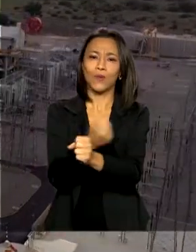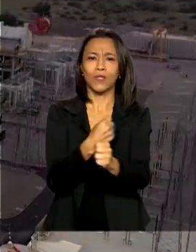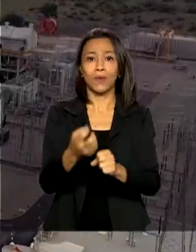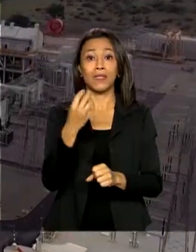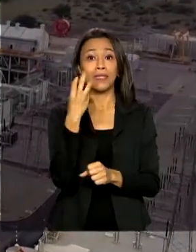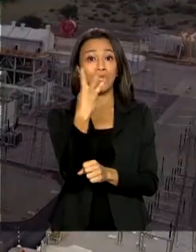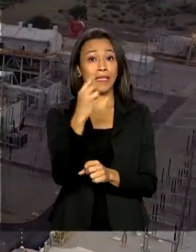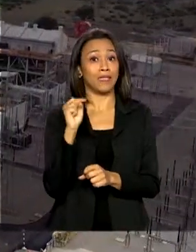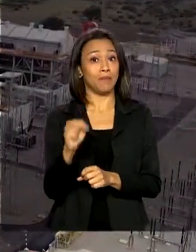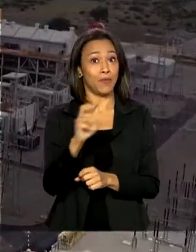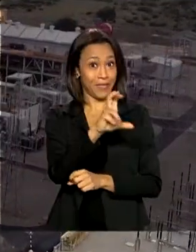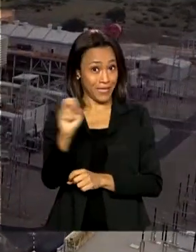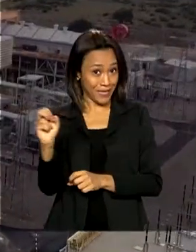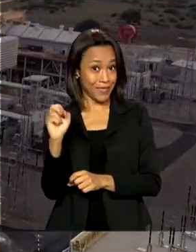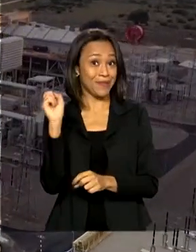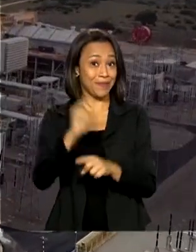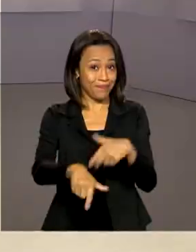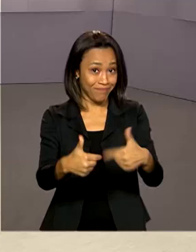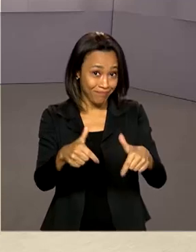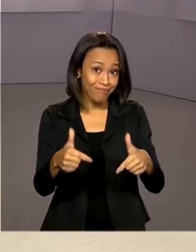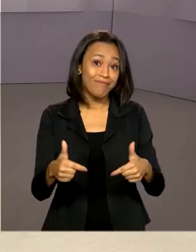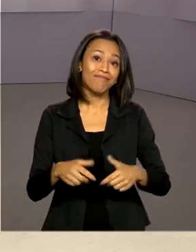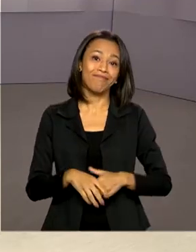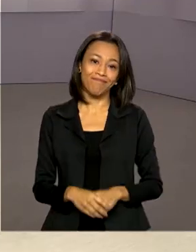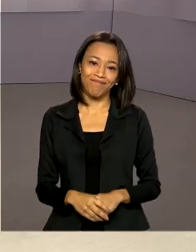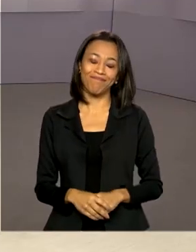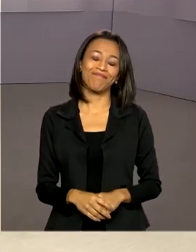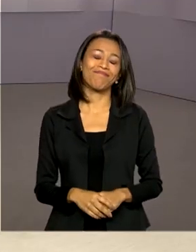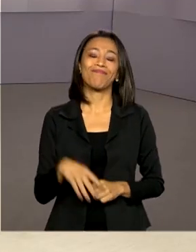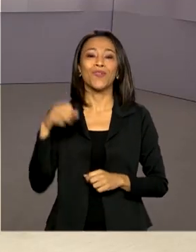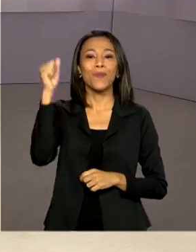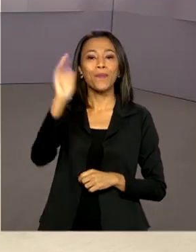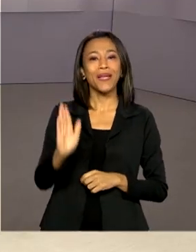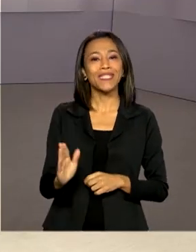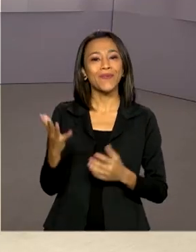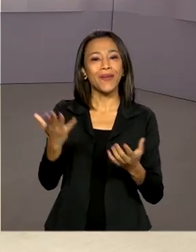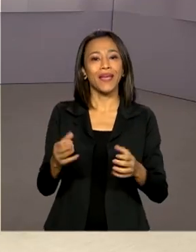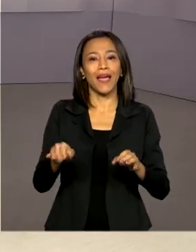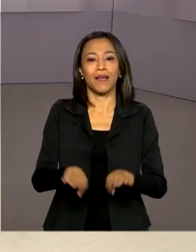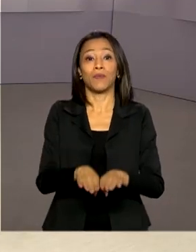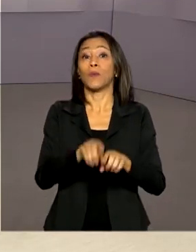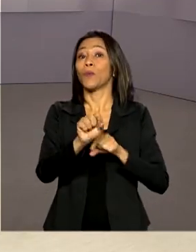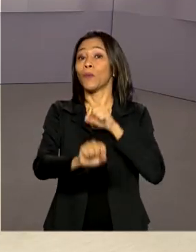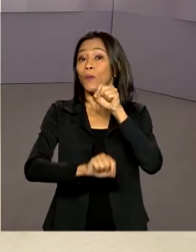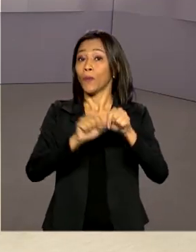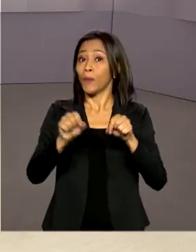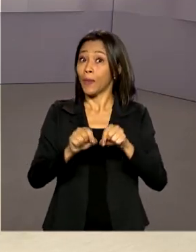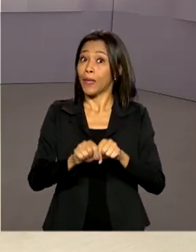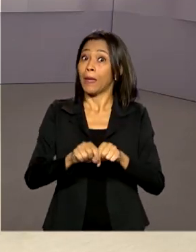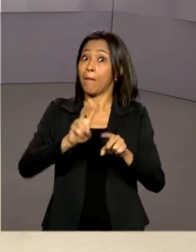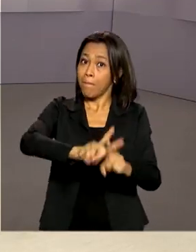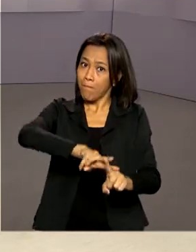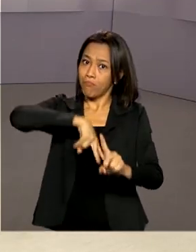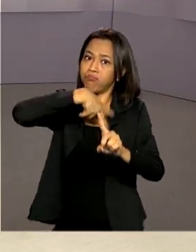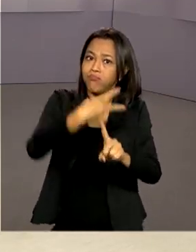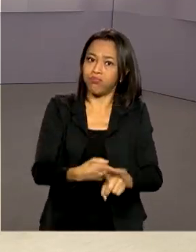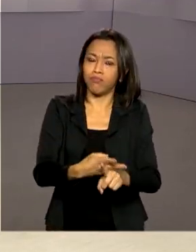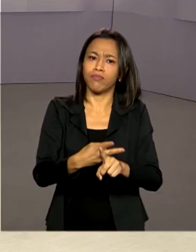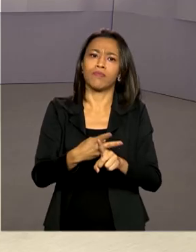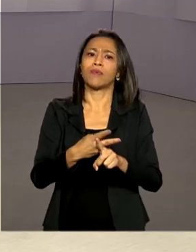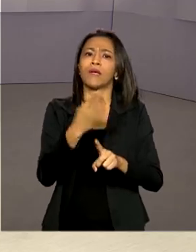.500 empregos. O Brasil quer duplicar a participação das ferrovias no país.